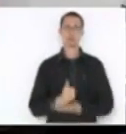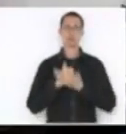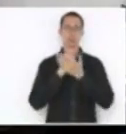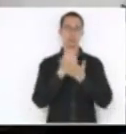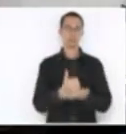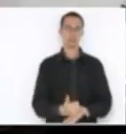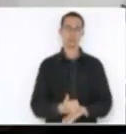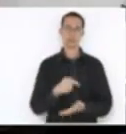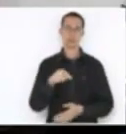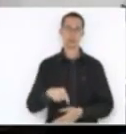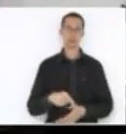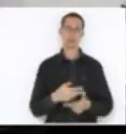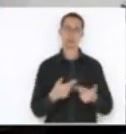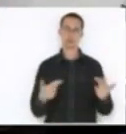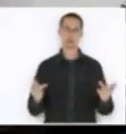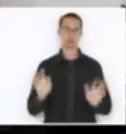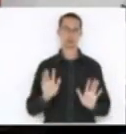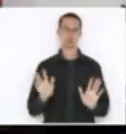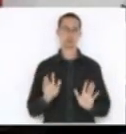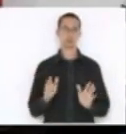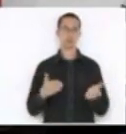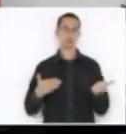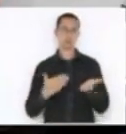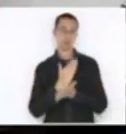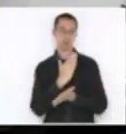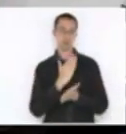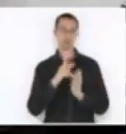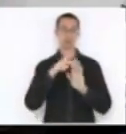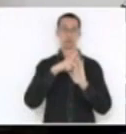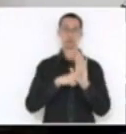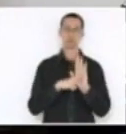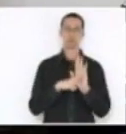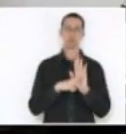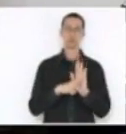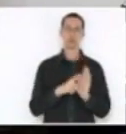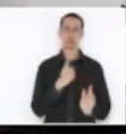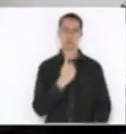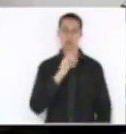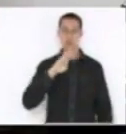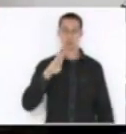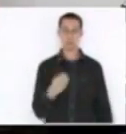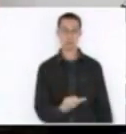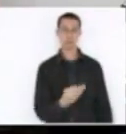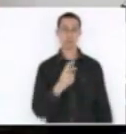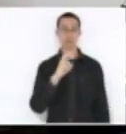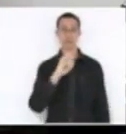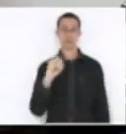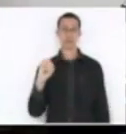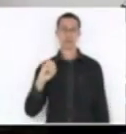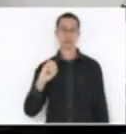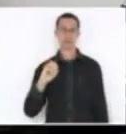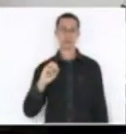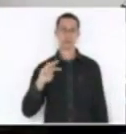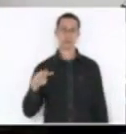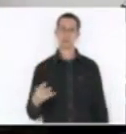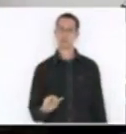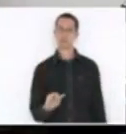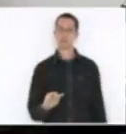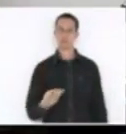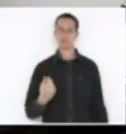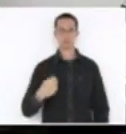tipo de iniciativa, de aprovar um projeto desses, de um bilhão e quinhentos milhões, sem ter muita clareza do